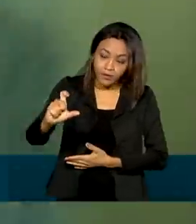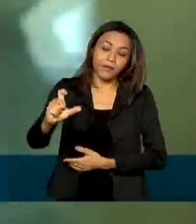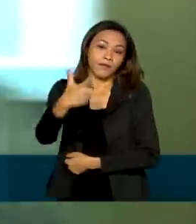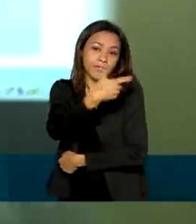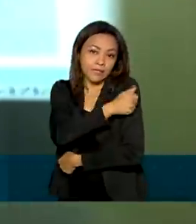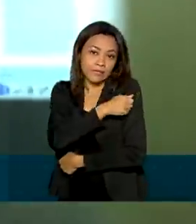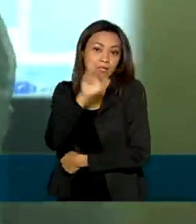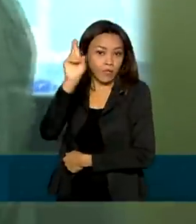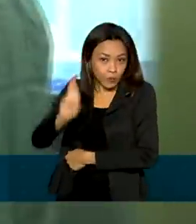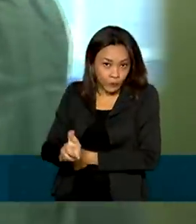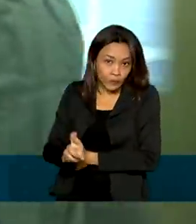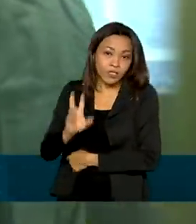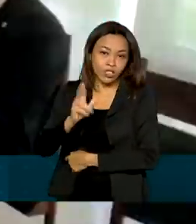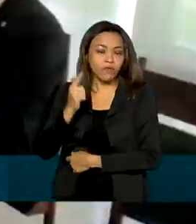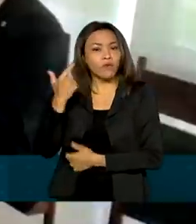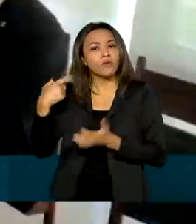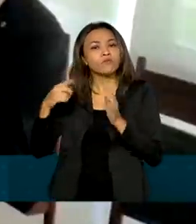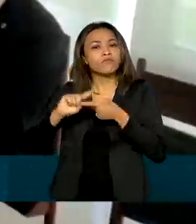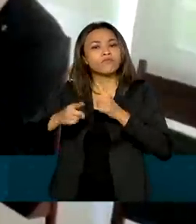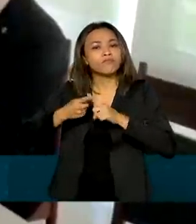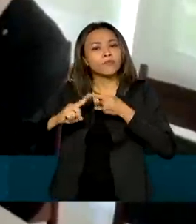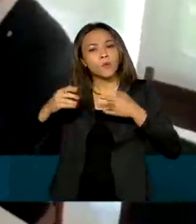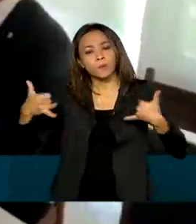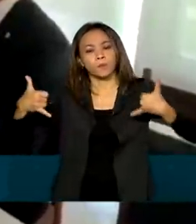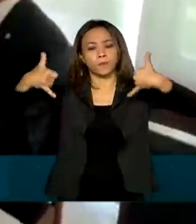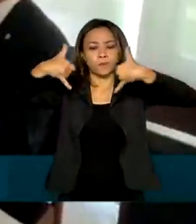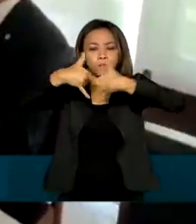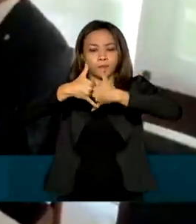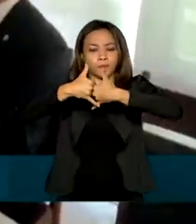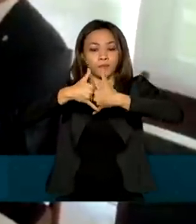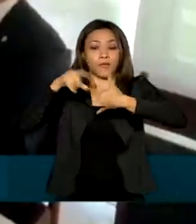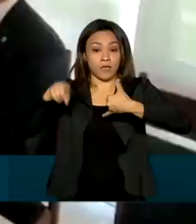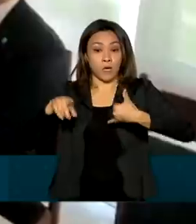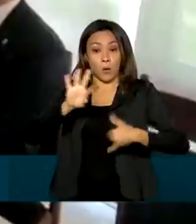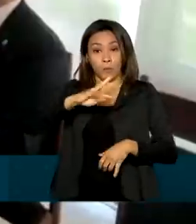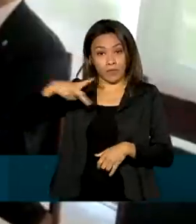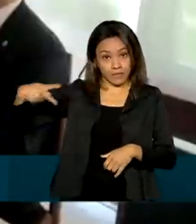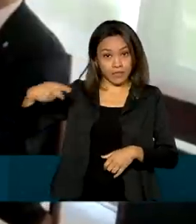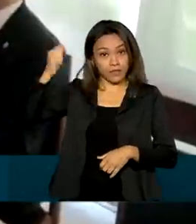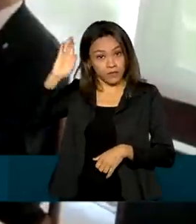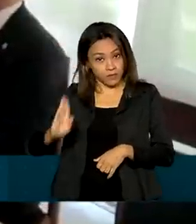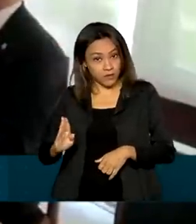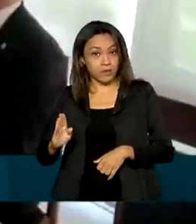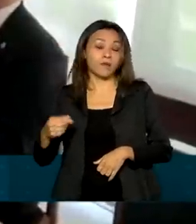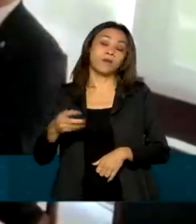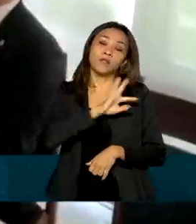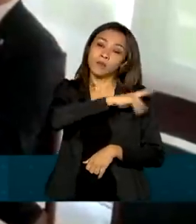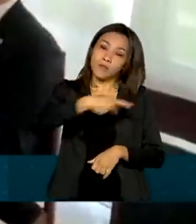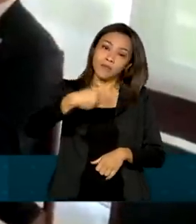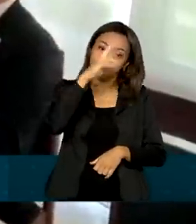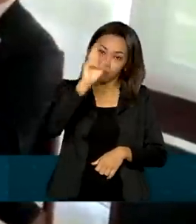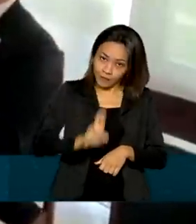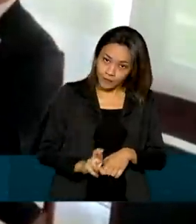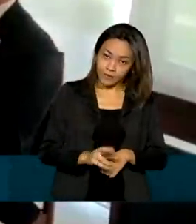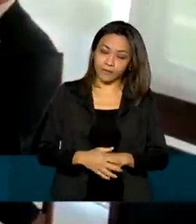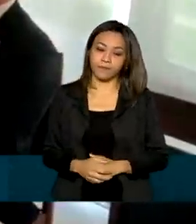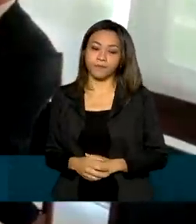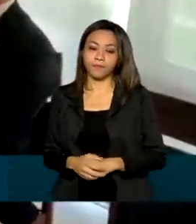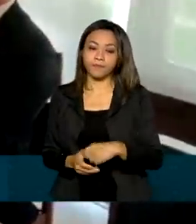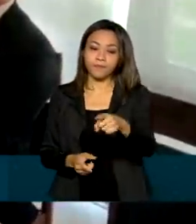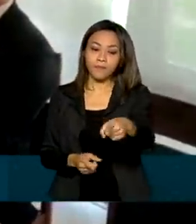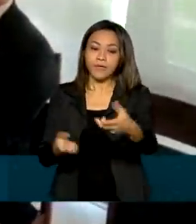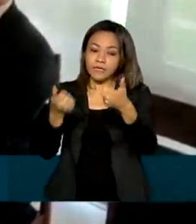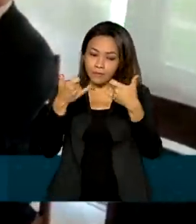foi tratada durante telefonema entre os presidentes Vladimir Putin e Jair Bolsonaro. Logicamente, dependemos ainda